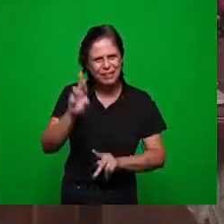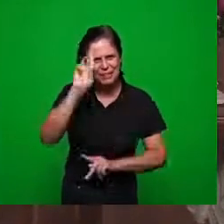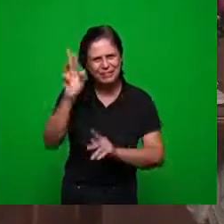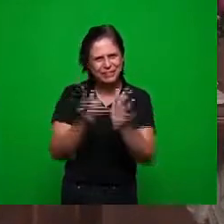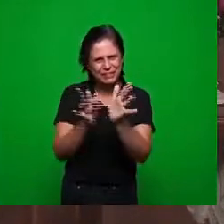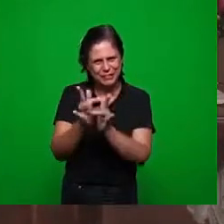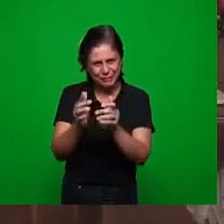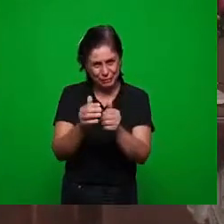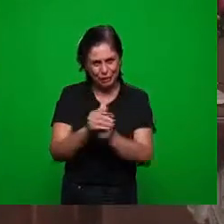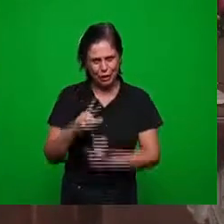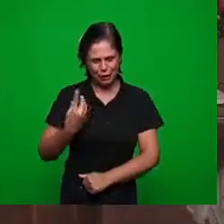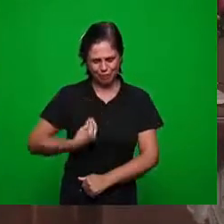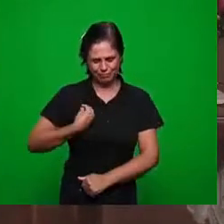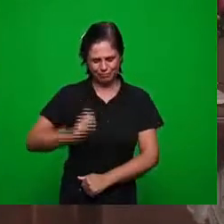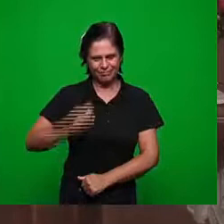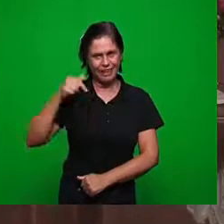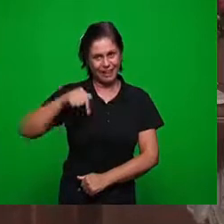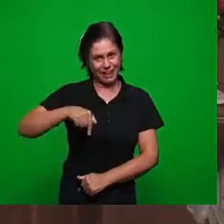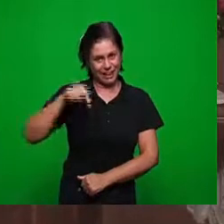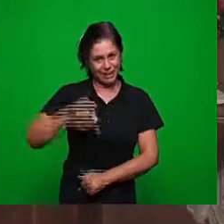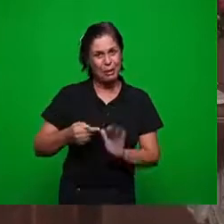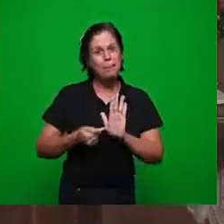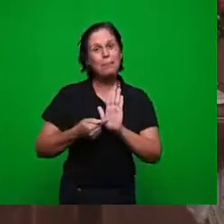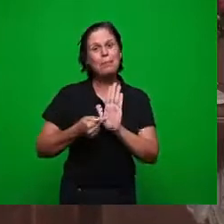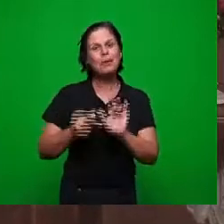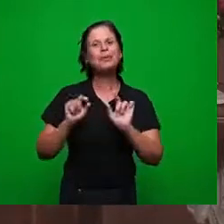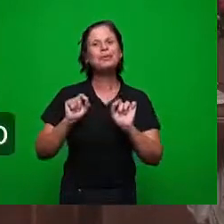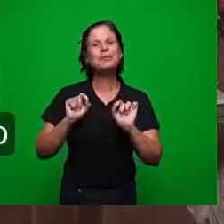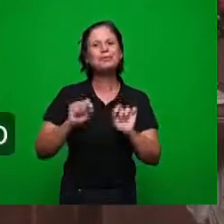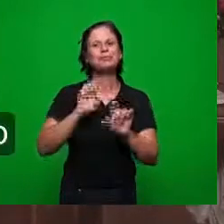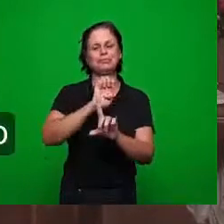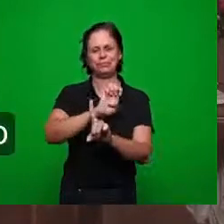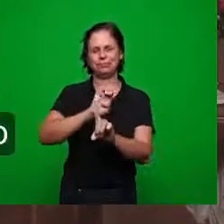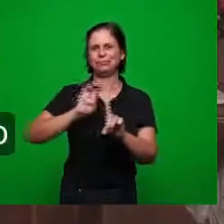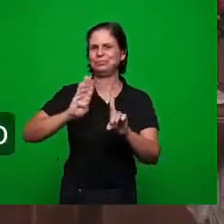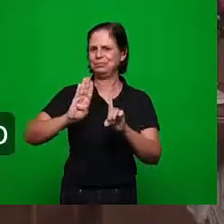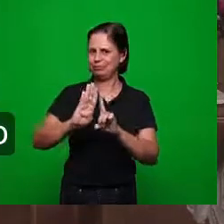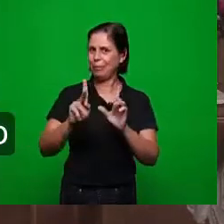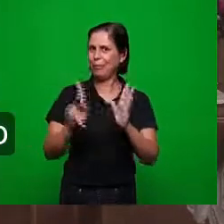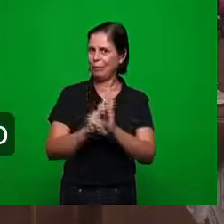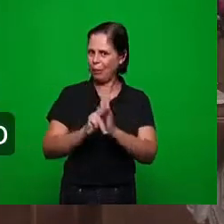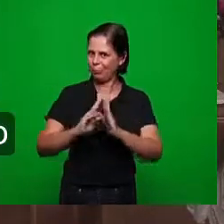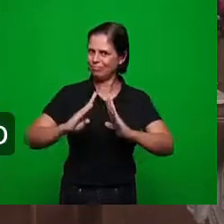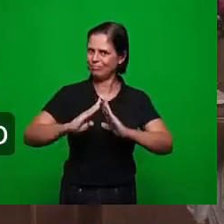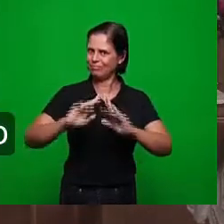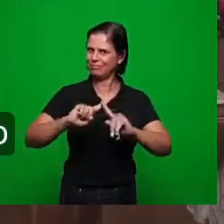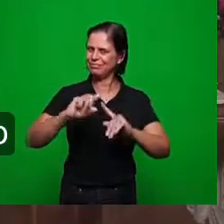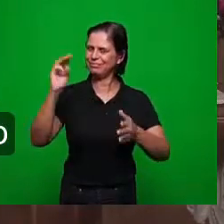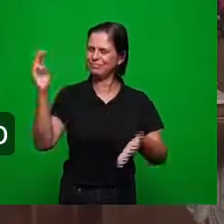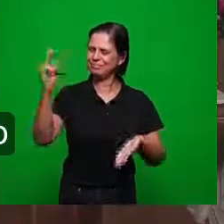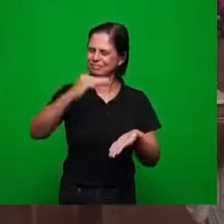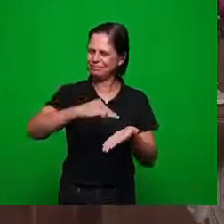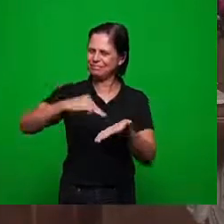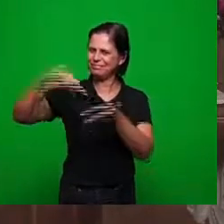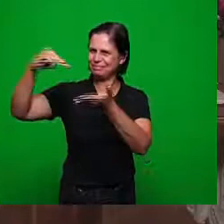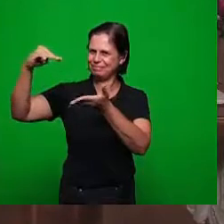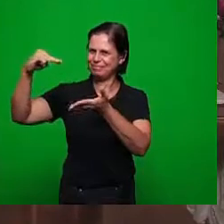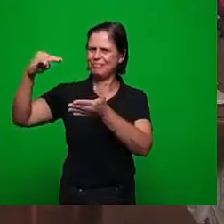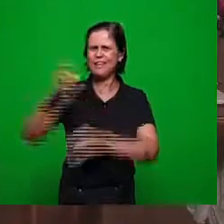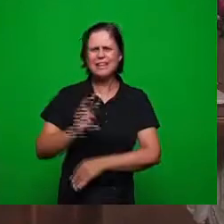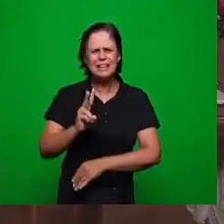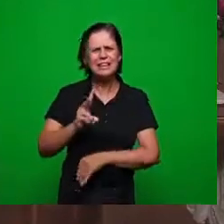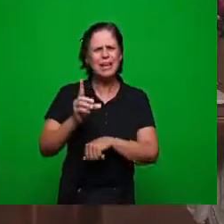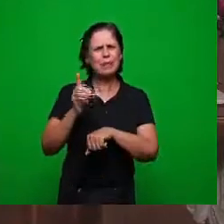irmãos, para transmitir a Escola Bíblica Dominical da Igreja Cristã Maranata aquilo que fazemos todos os